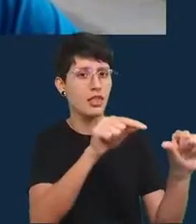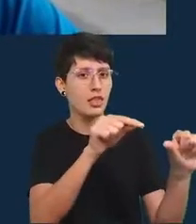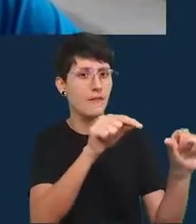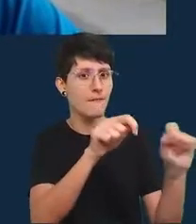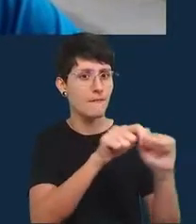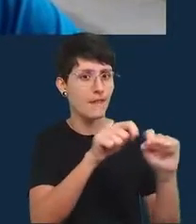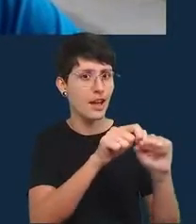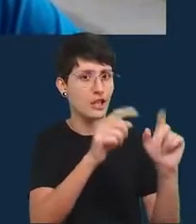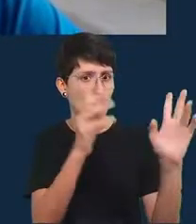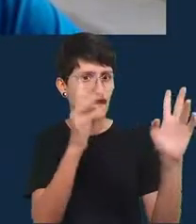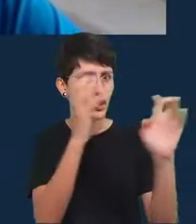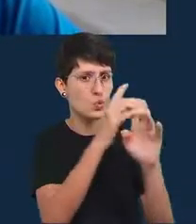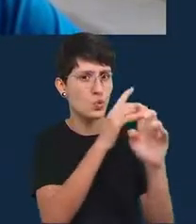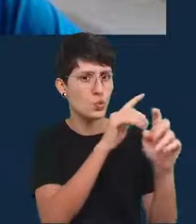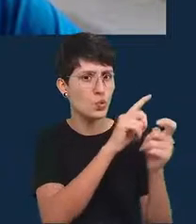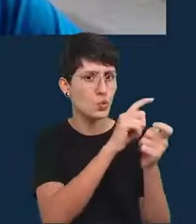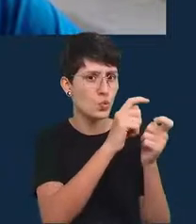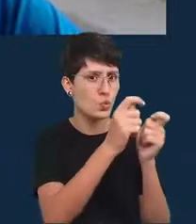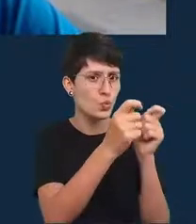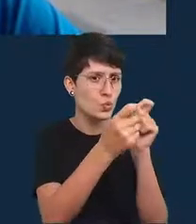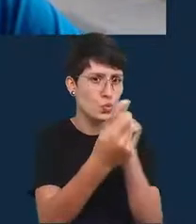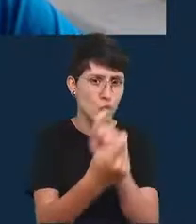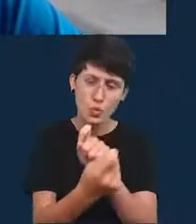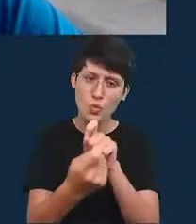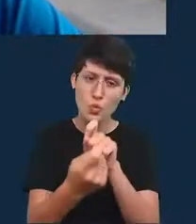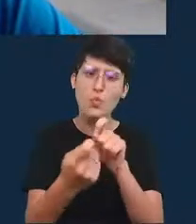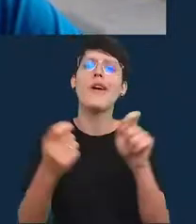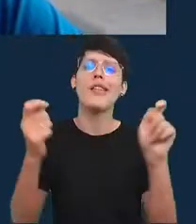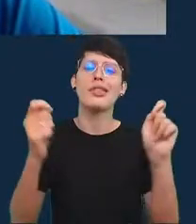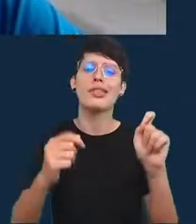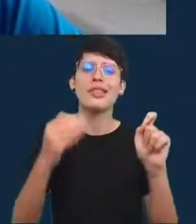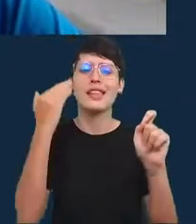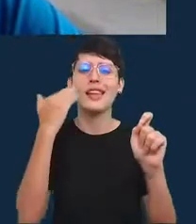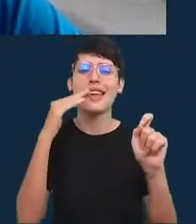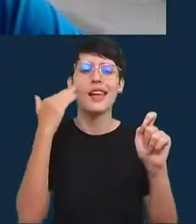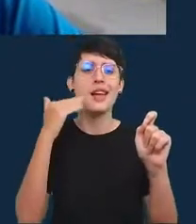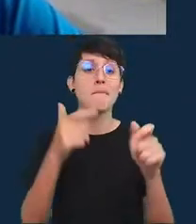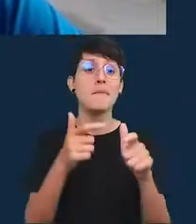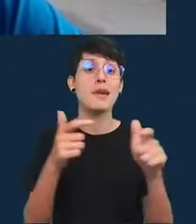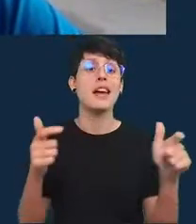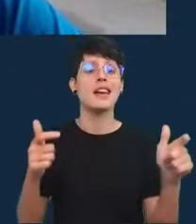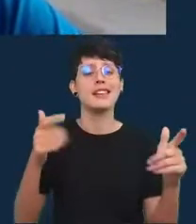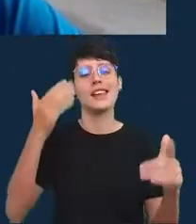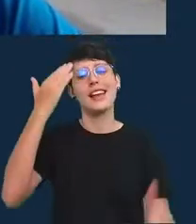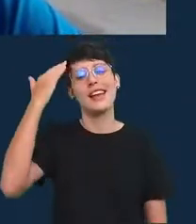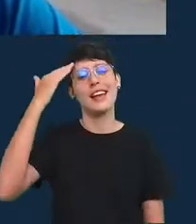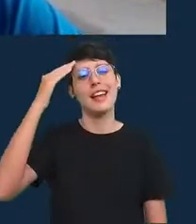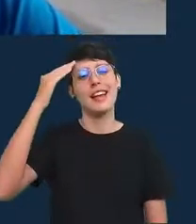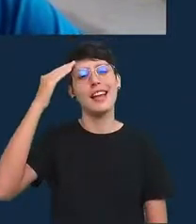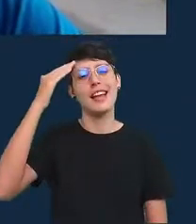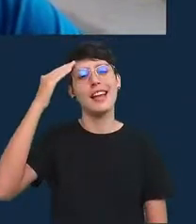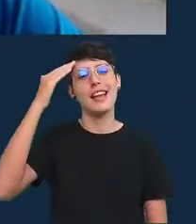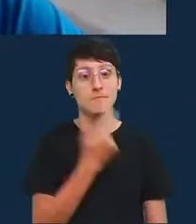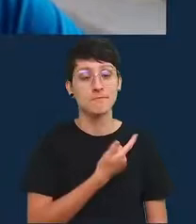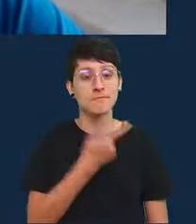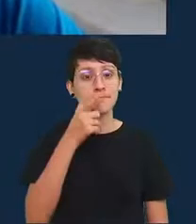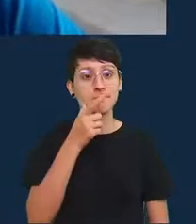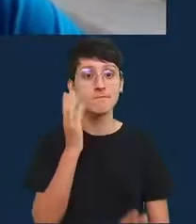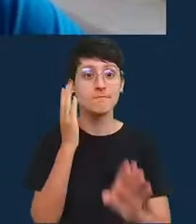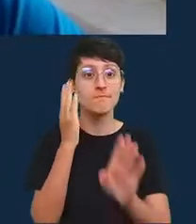é entendido por grande parte do público então por exemplo para o nosso rastreador a gente fez duas coisas